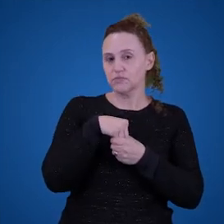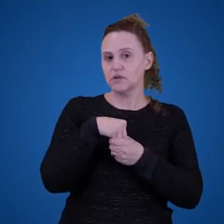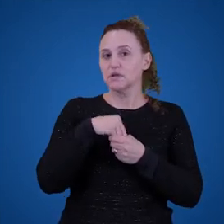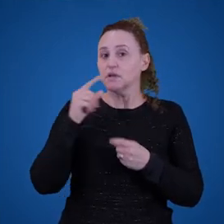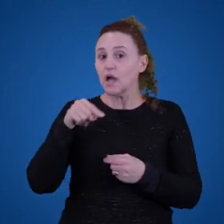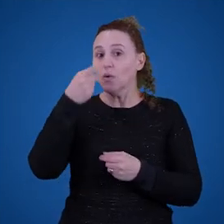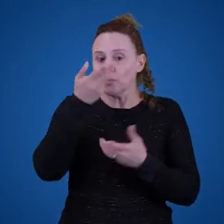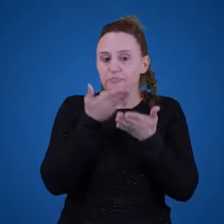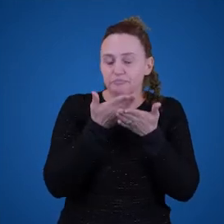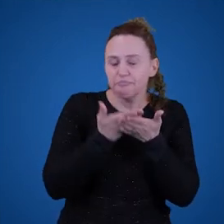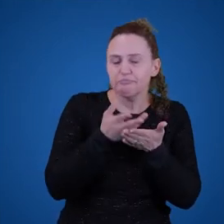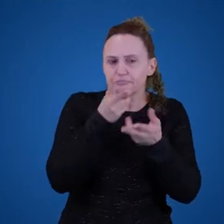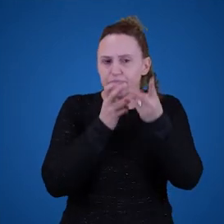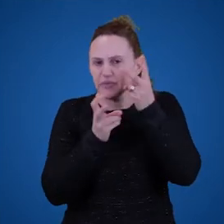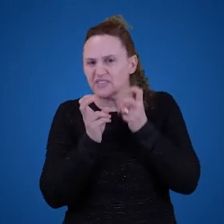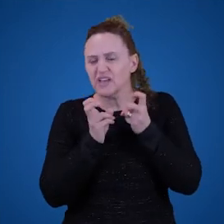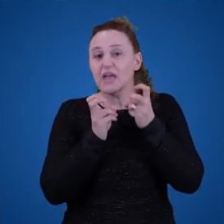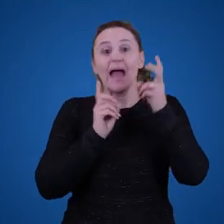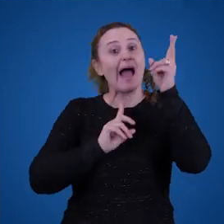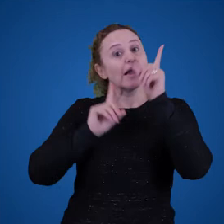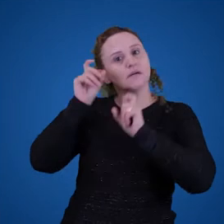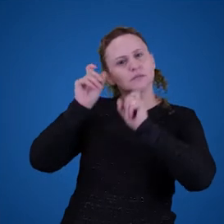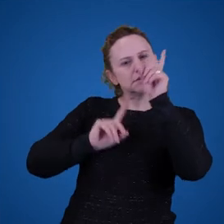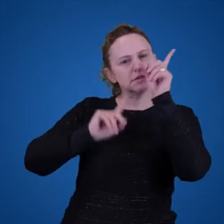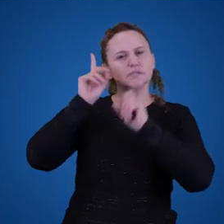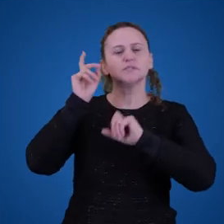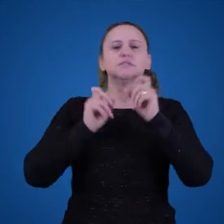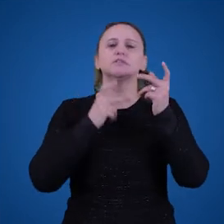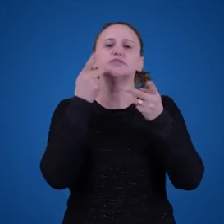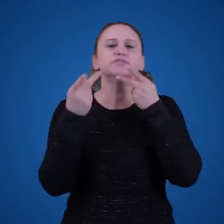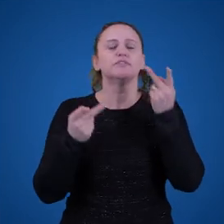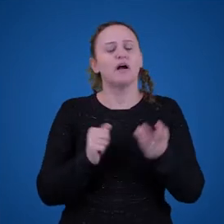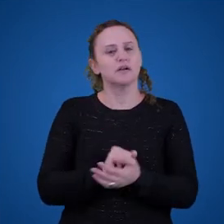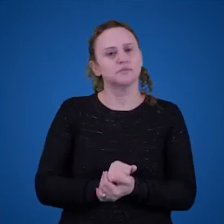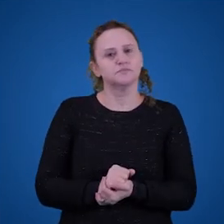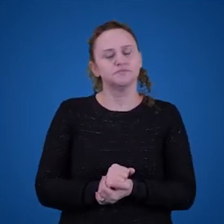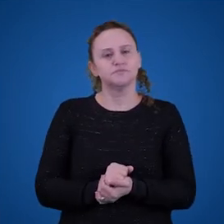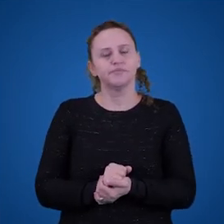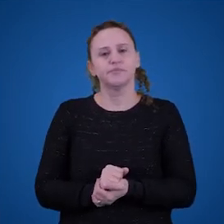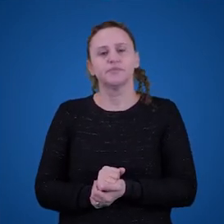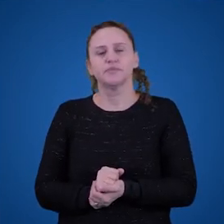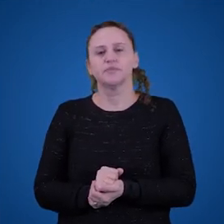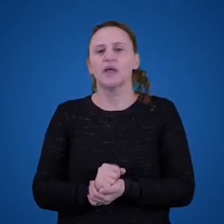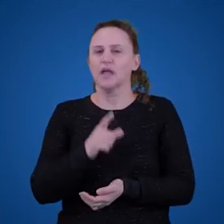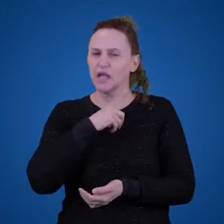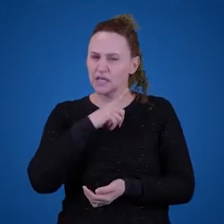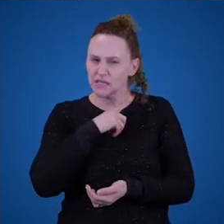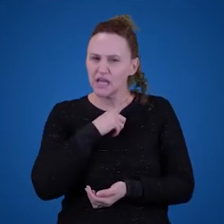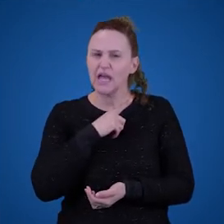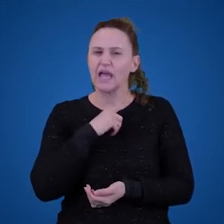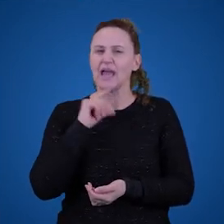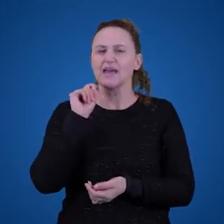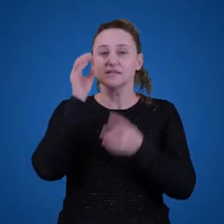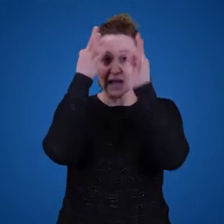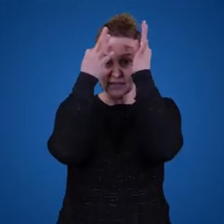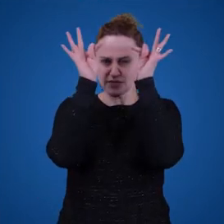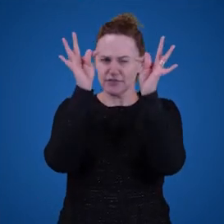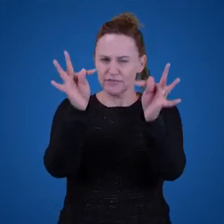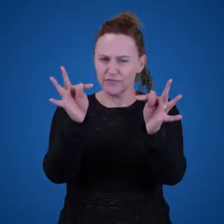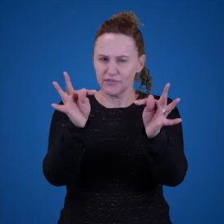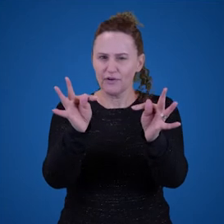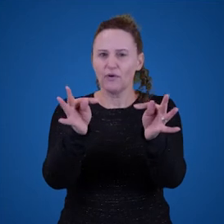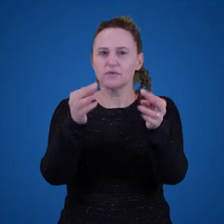aula. E aquilo que a expressão fala, né? E esses são os pontos mais gerais e os pontos onde as teorias geralmente